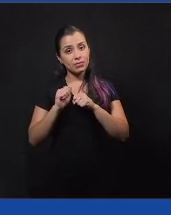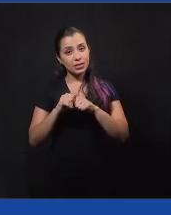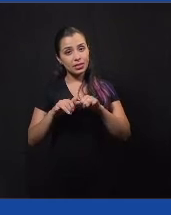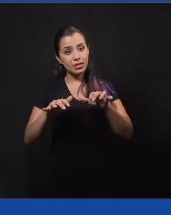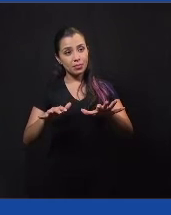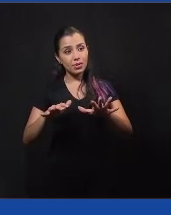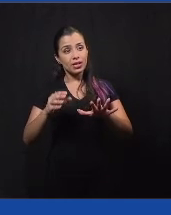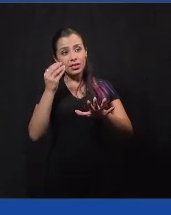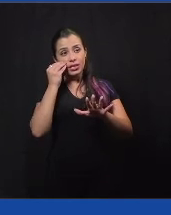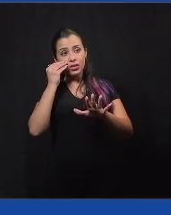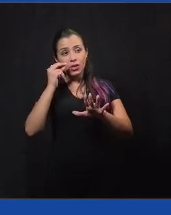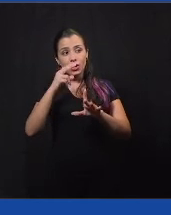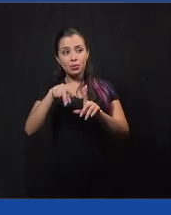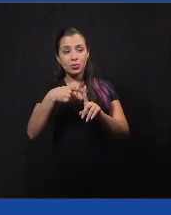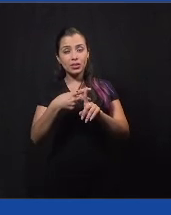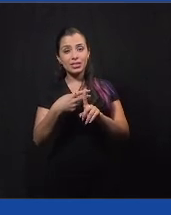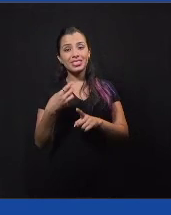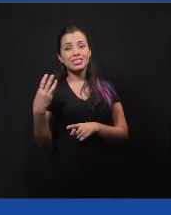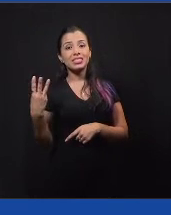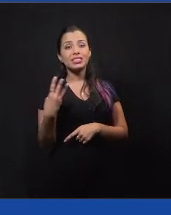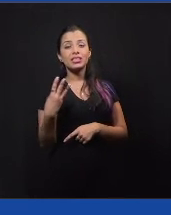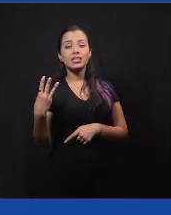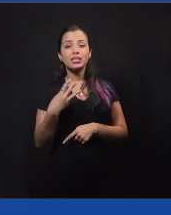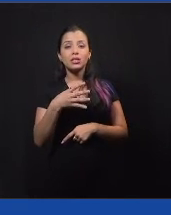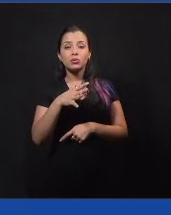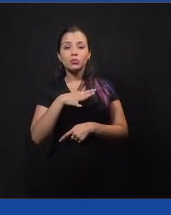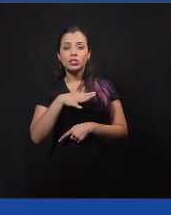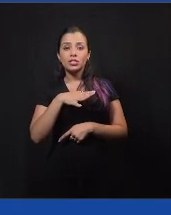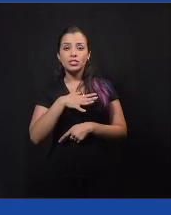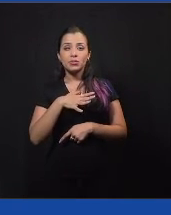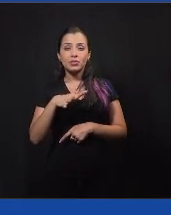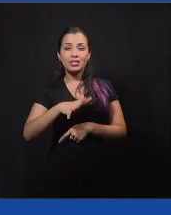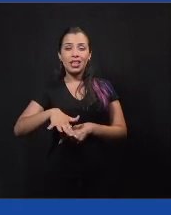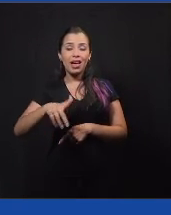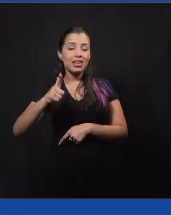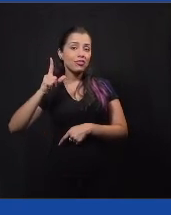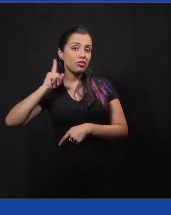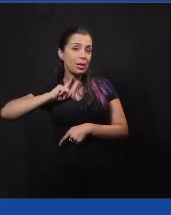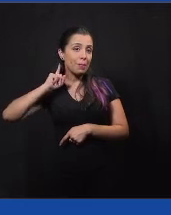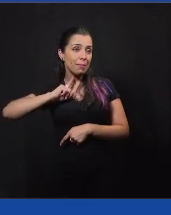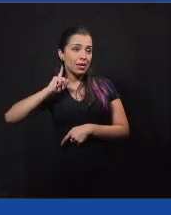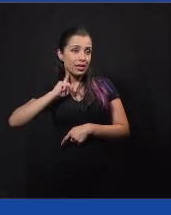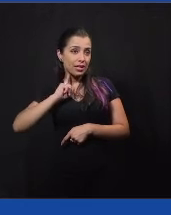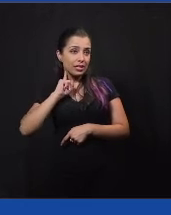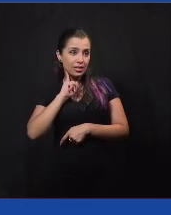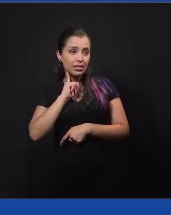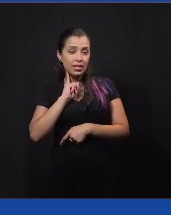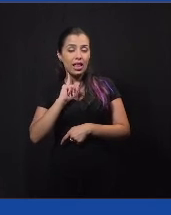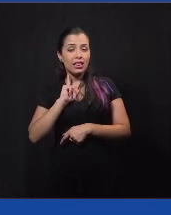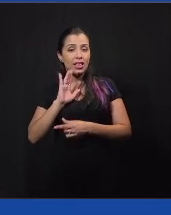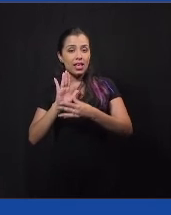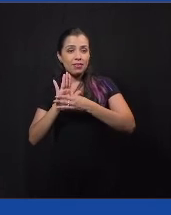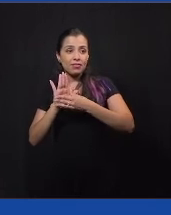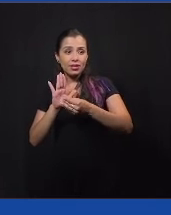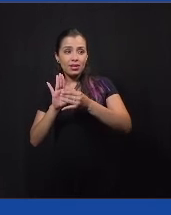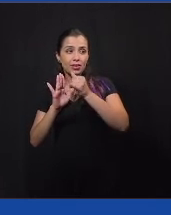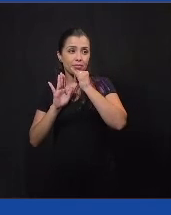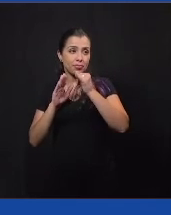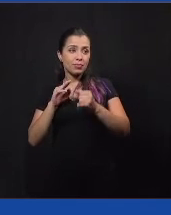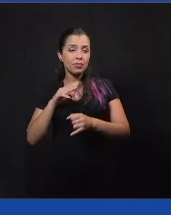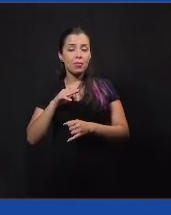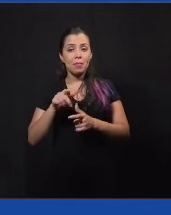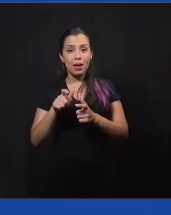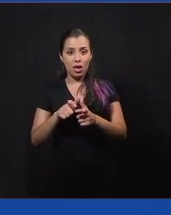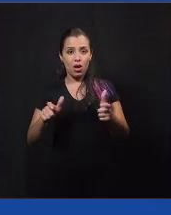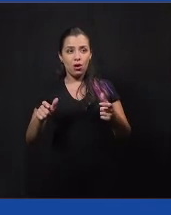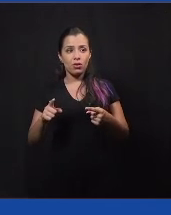foram 33 municípios da Zona da Mata de Minas, e aí coloco como referência, assim, municípios maiores como